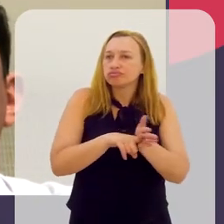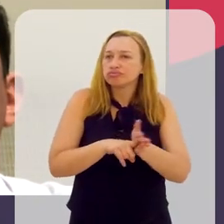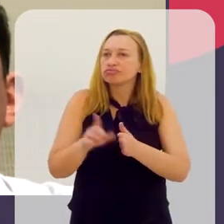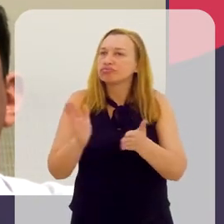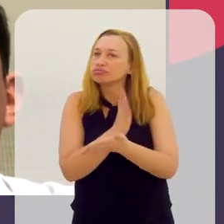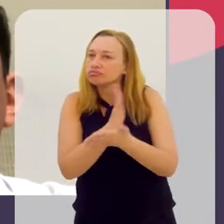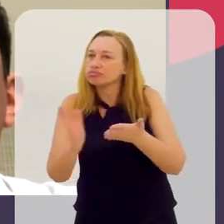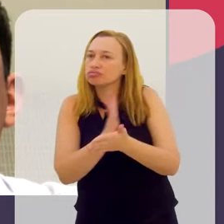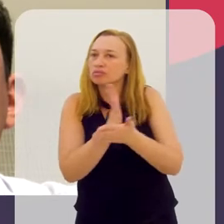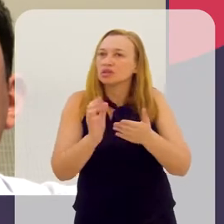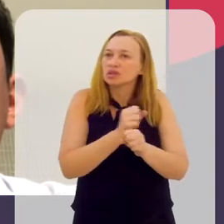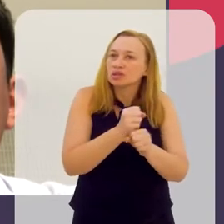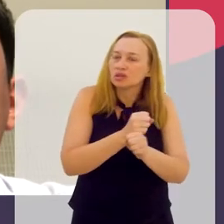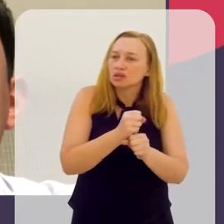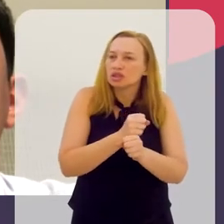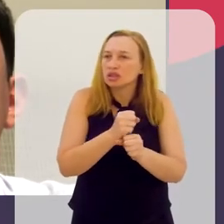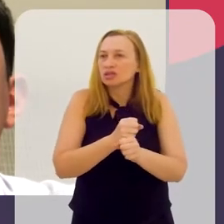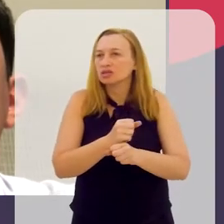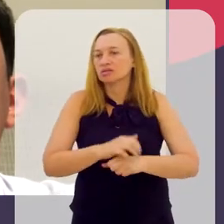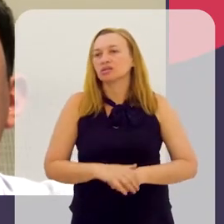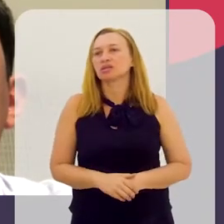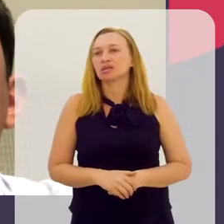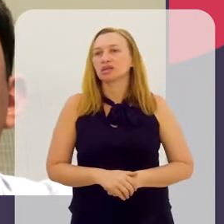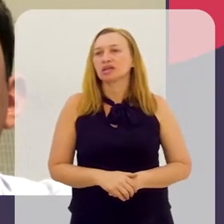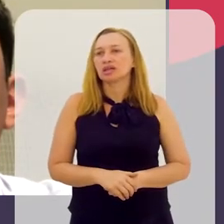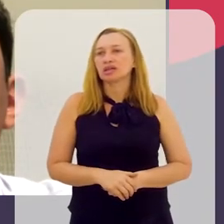já há alguns anos, bastante tempo,